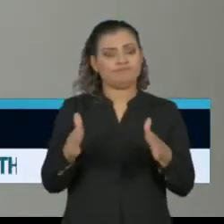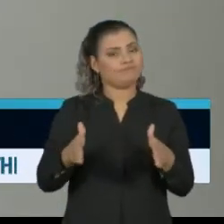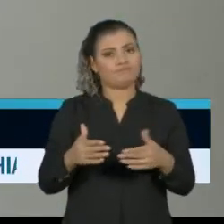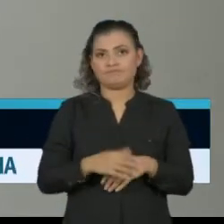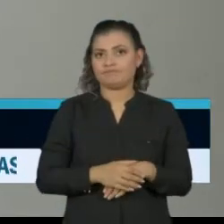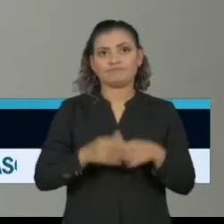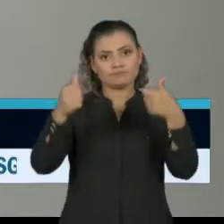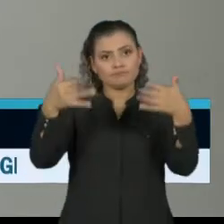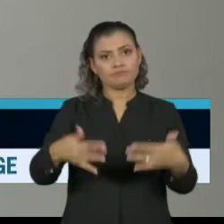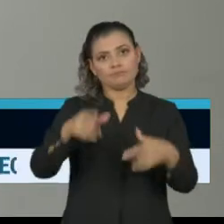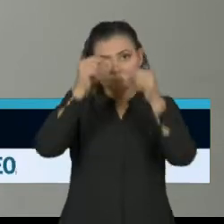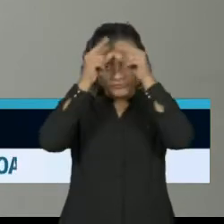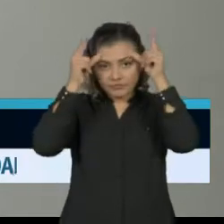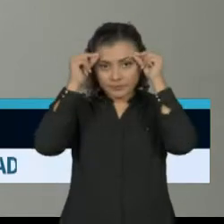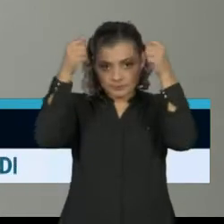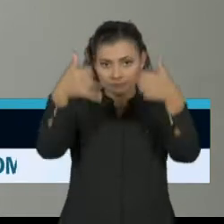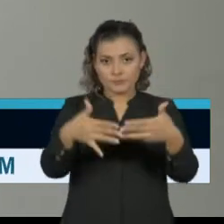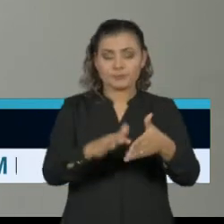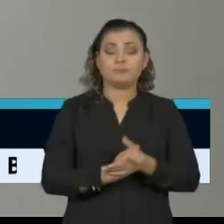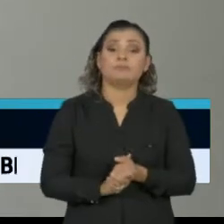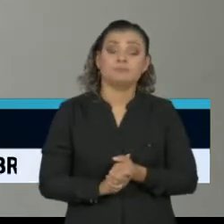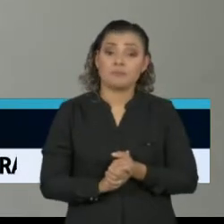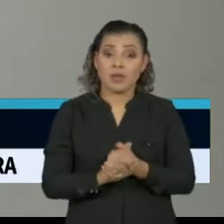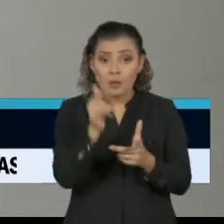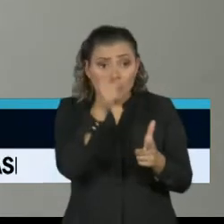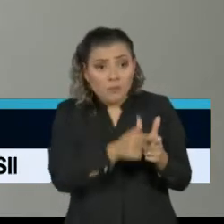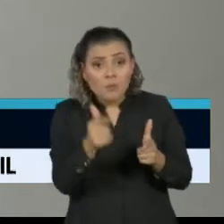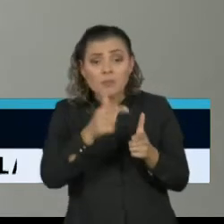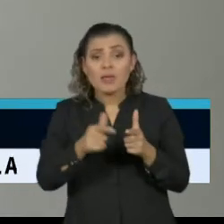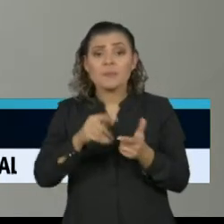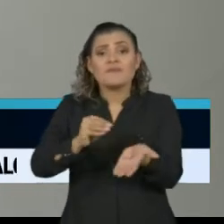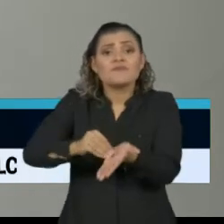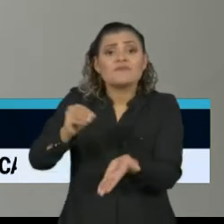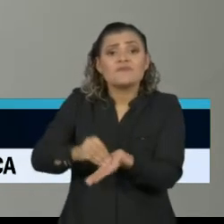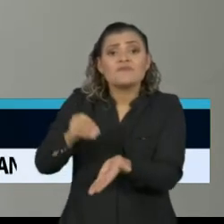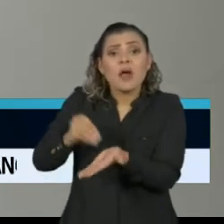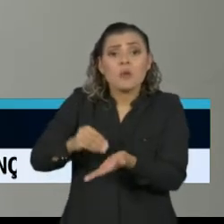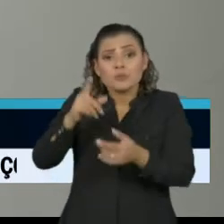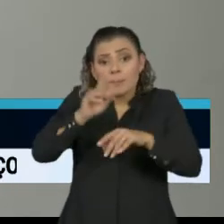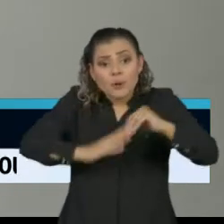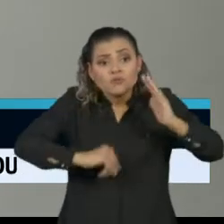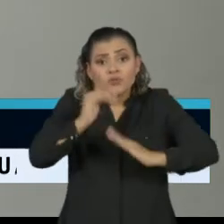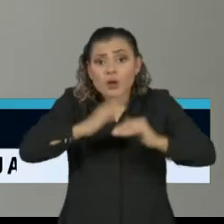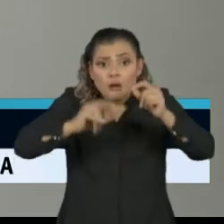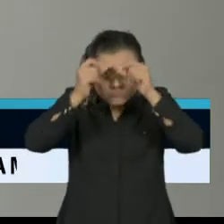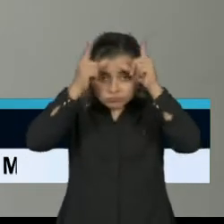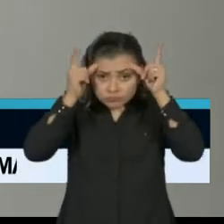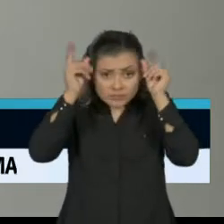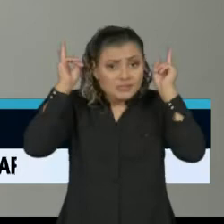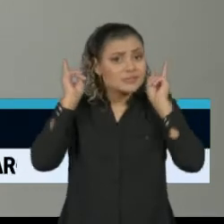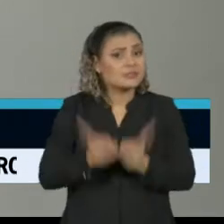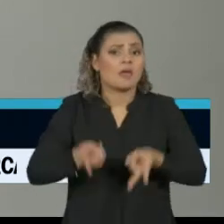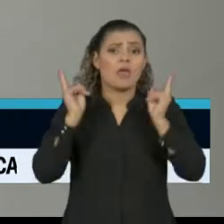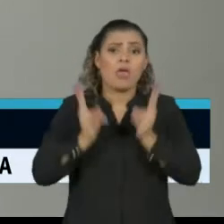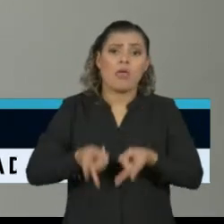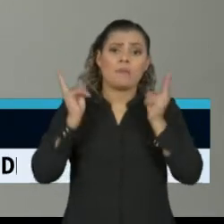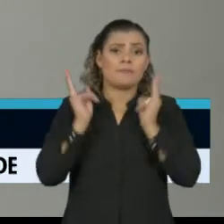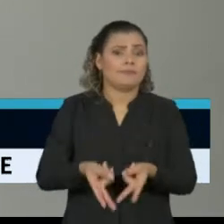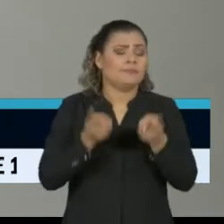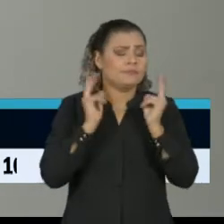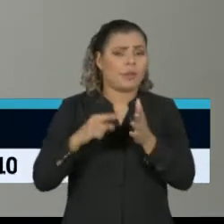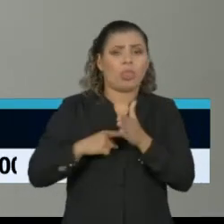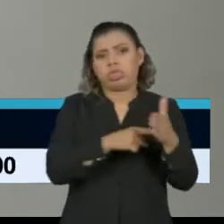explica essa enfermeira. O problema de déficit de profissionais em Aracaju sempre foi um dos motivos de